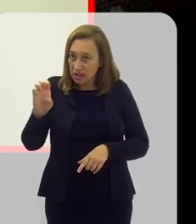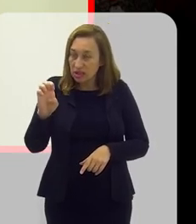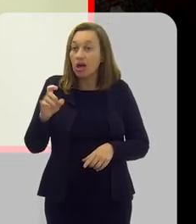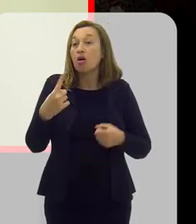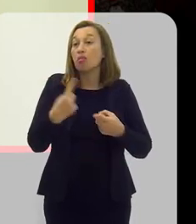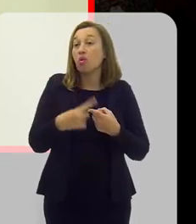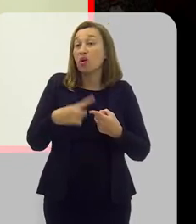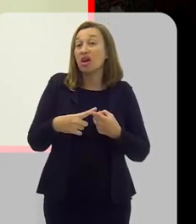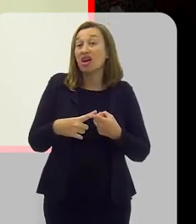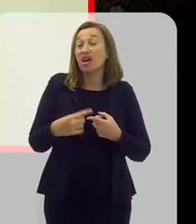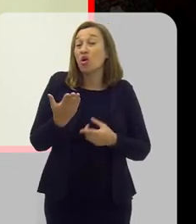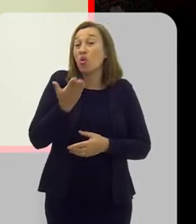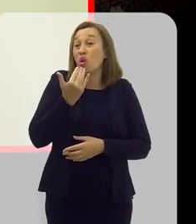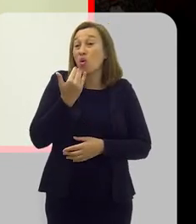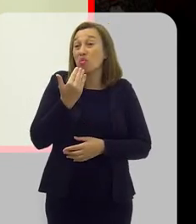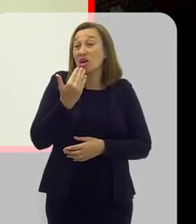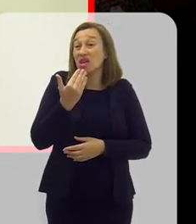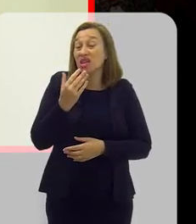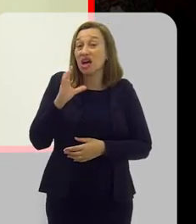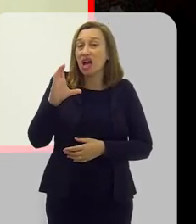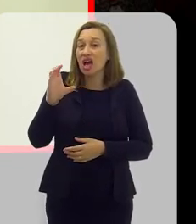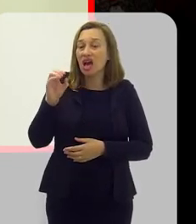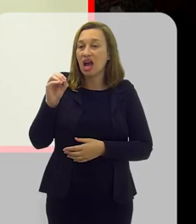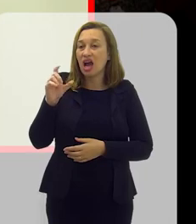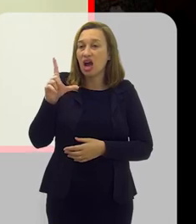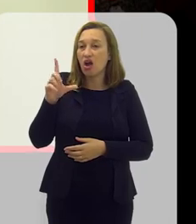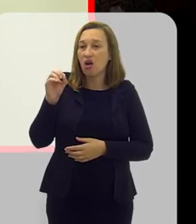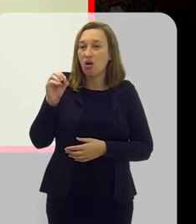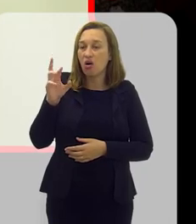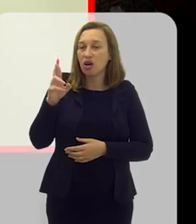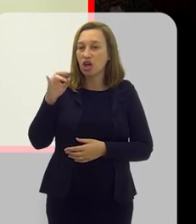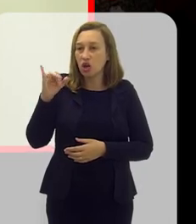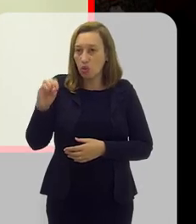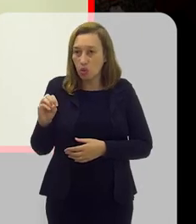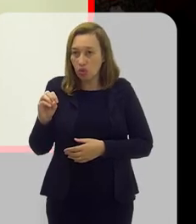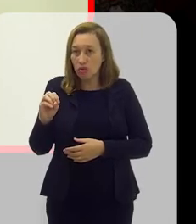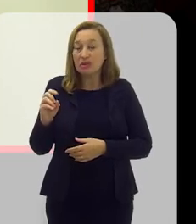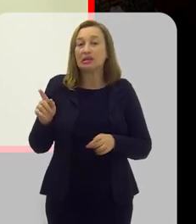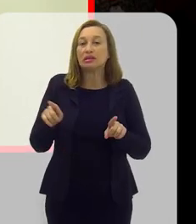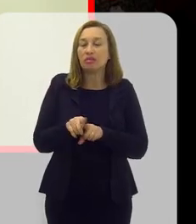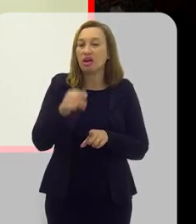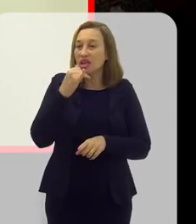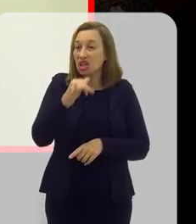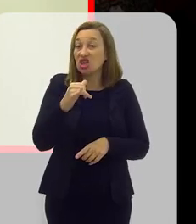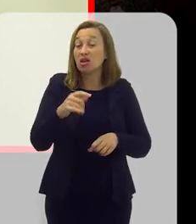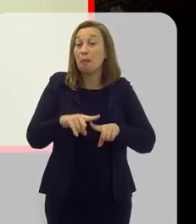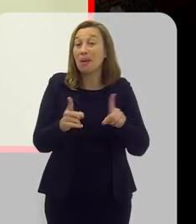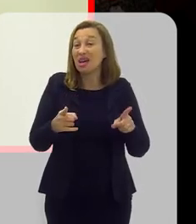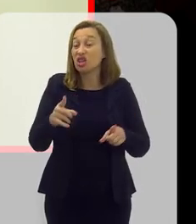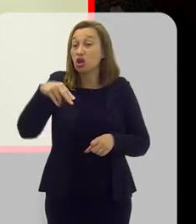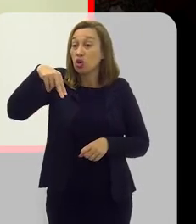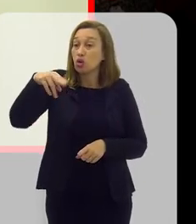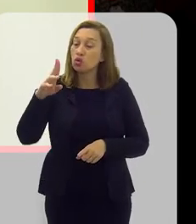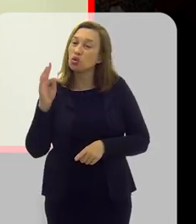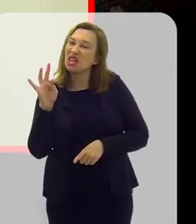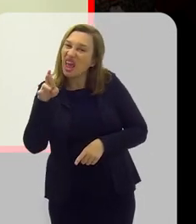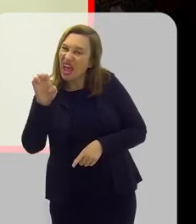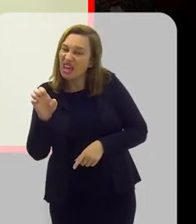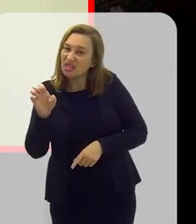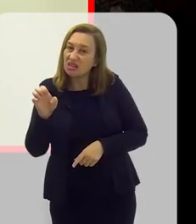altamente calóricos, altamente energéticos, mas totalmente pobres em nutrientes. Então, essa